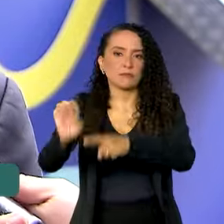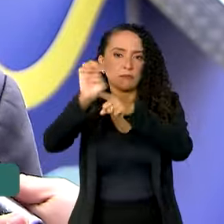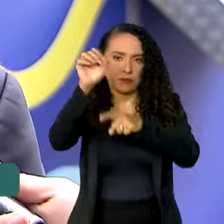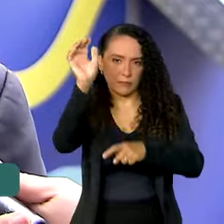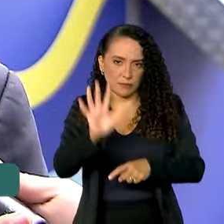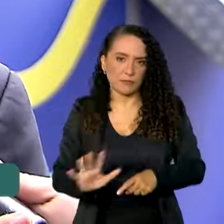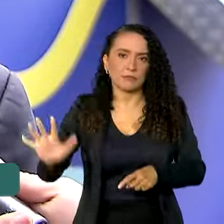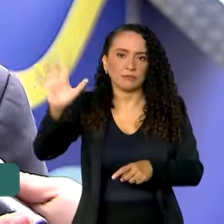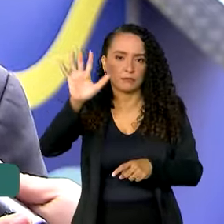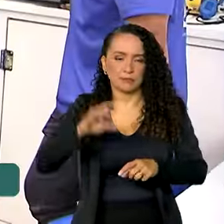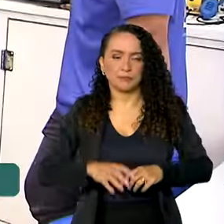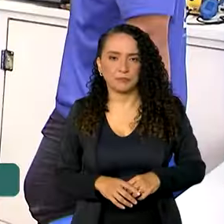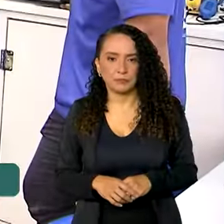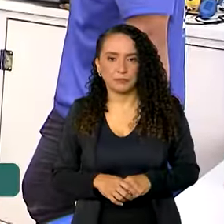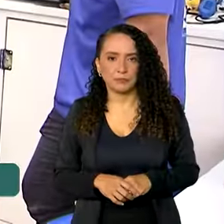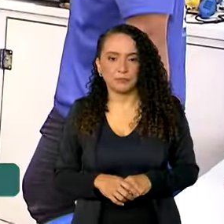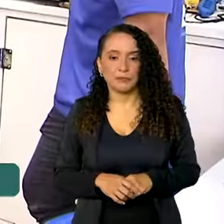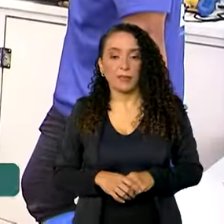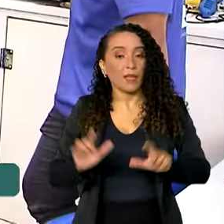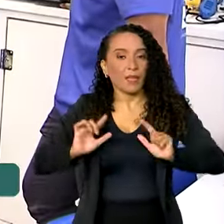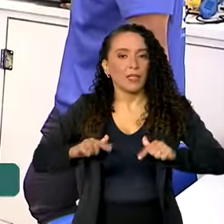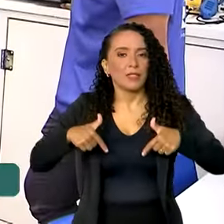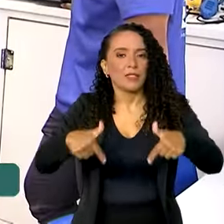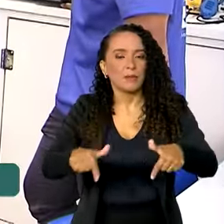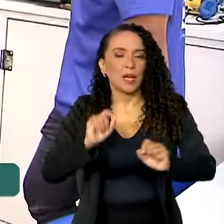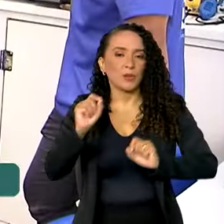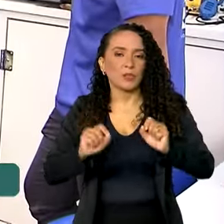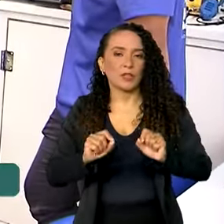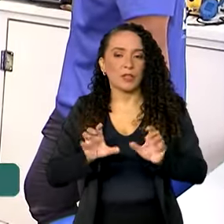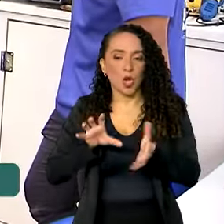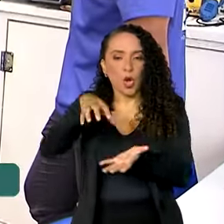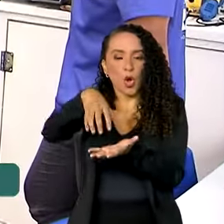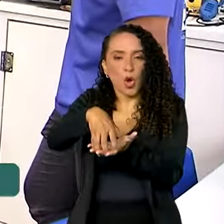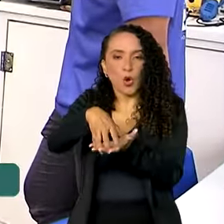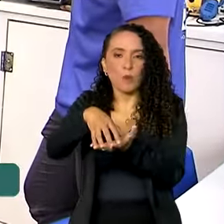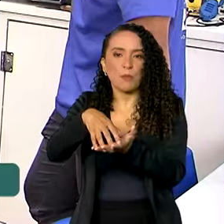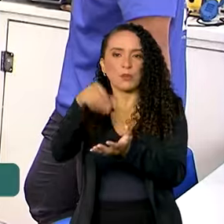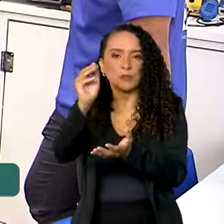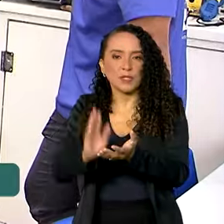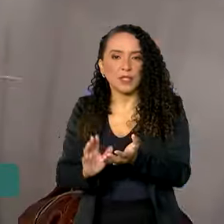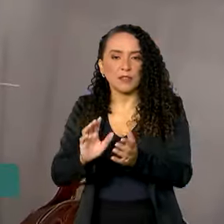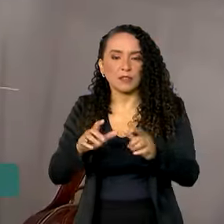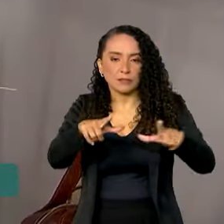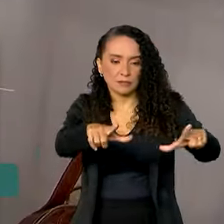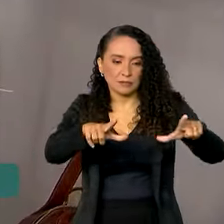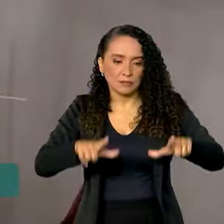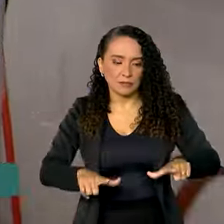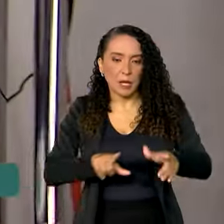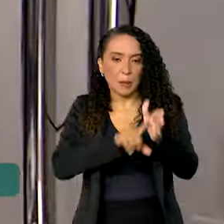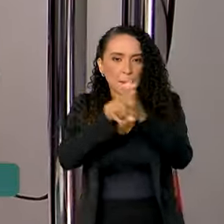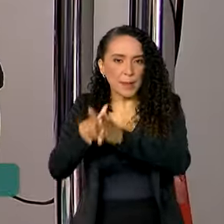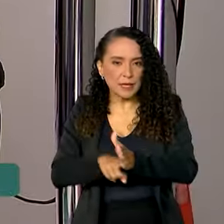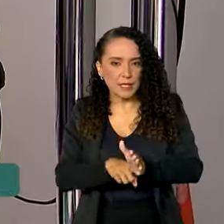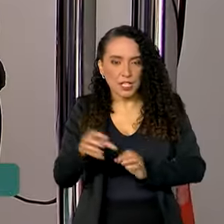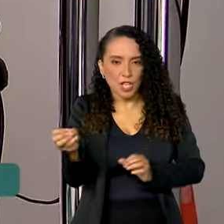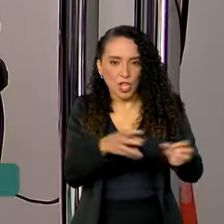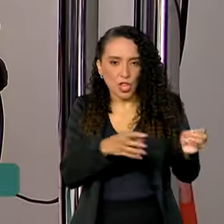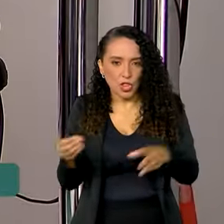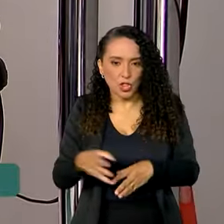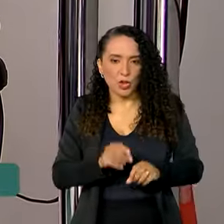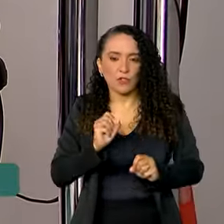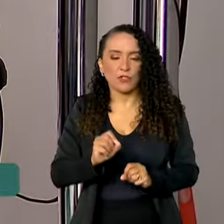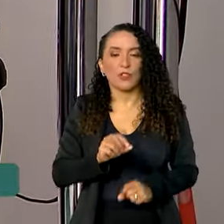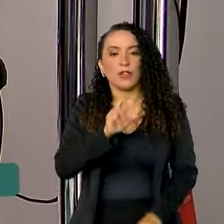da federação. O trabalho é desenvolvido pela Rede Brasileira de Certificação, Pesquisa e Inovação,